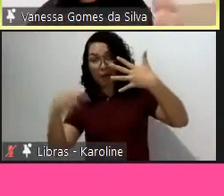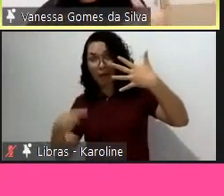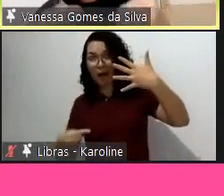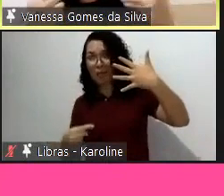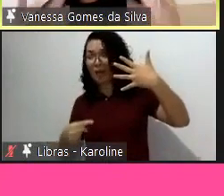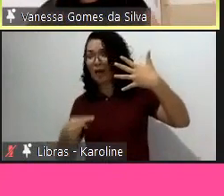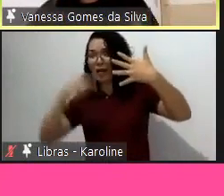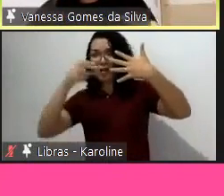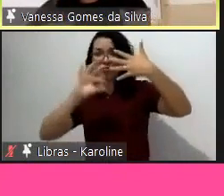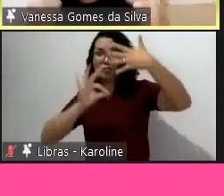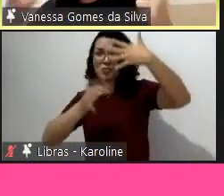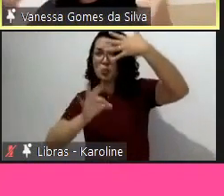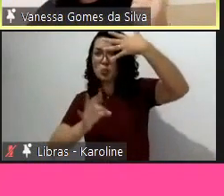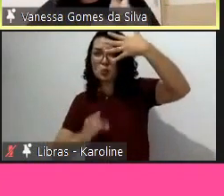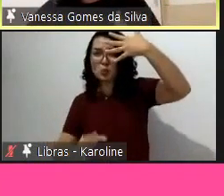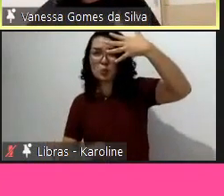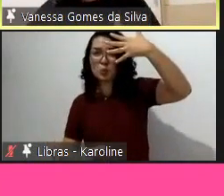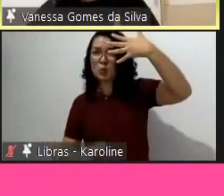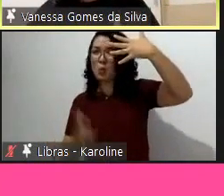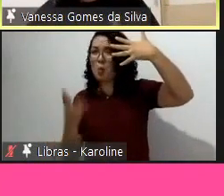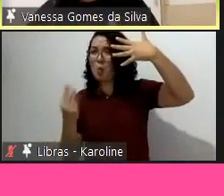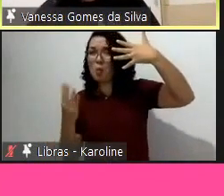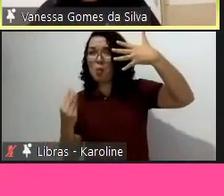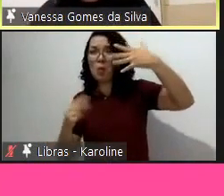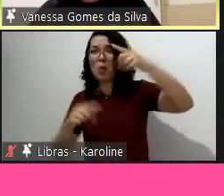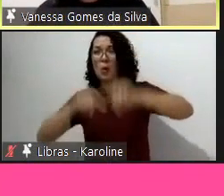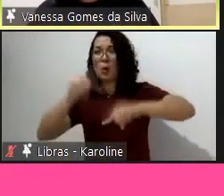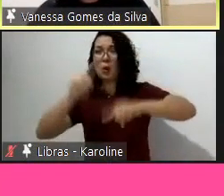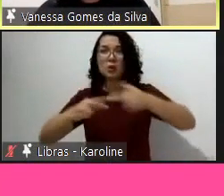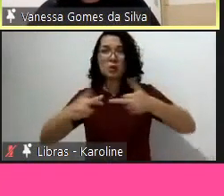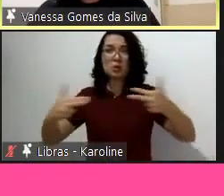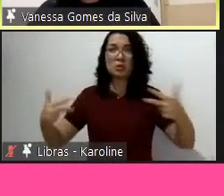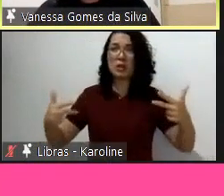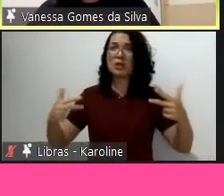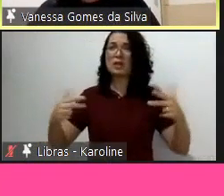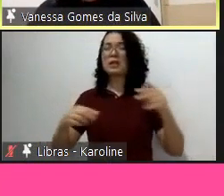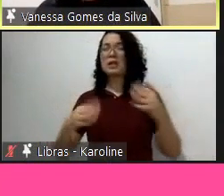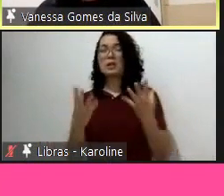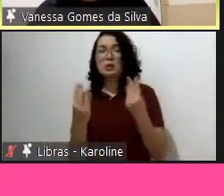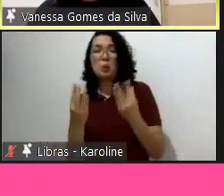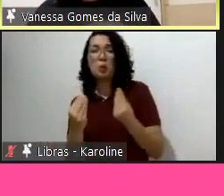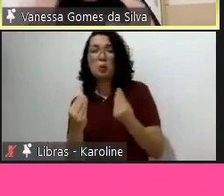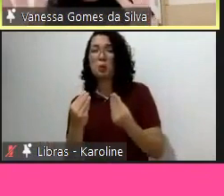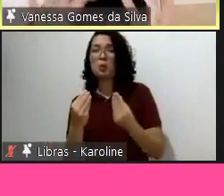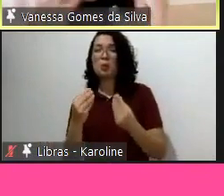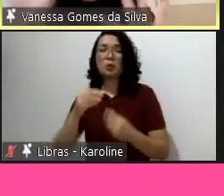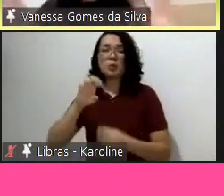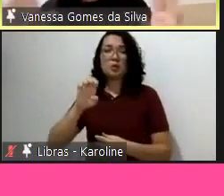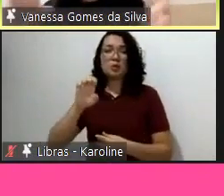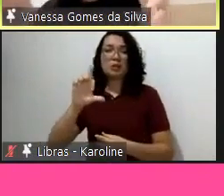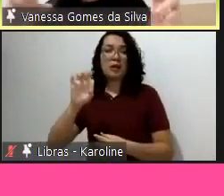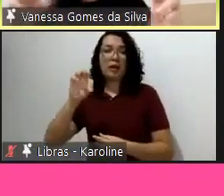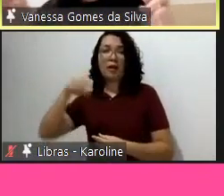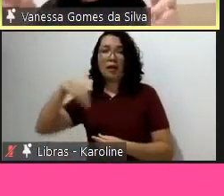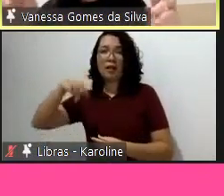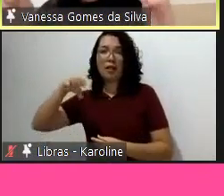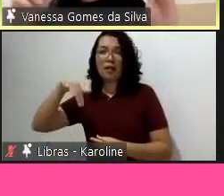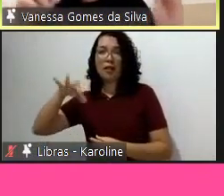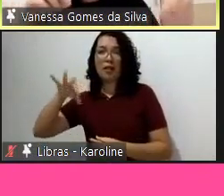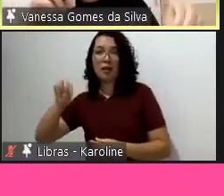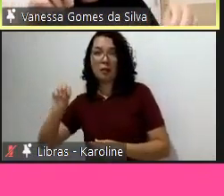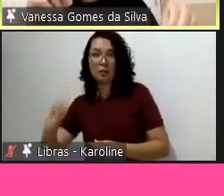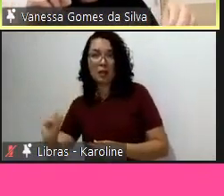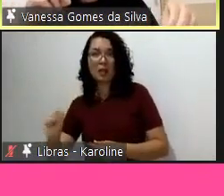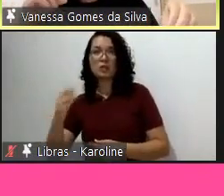de materiais, uma coleção de componentes, uma coleção de elementos construtivos. E eu já deixei aqui mais escurinho